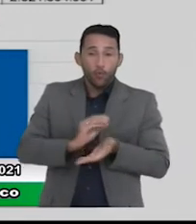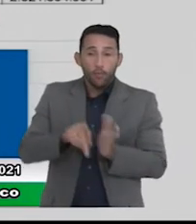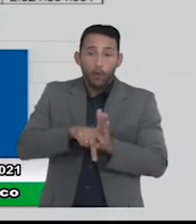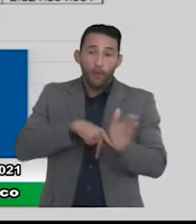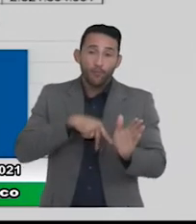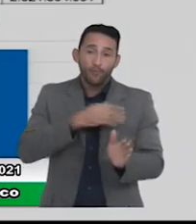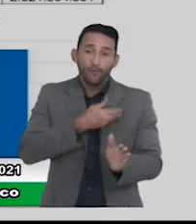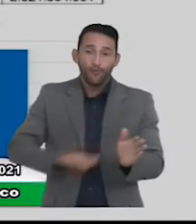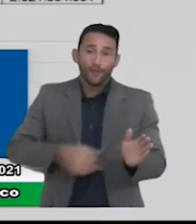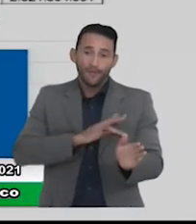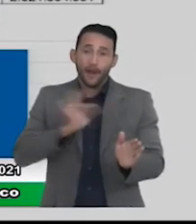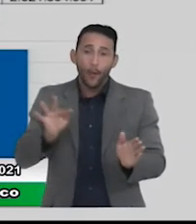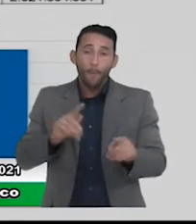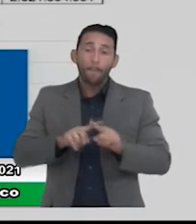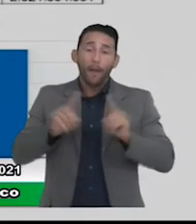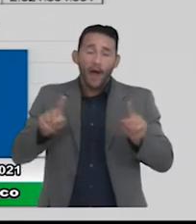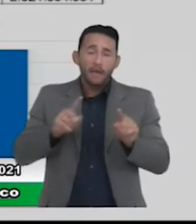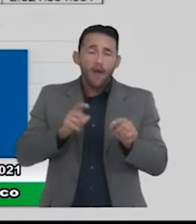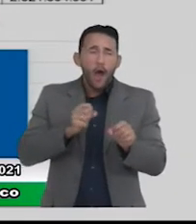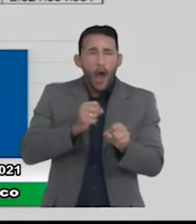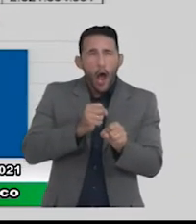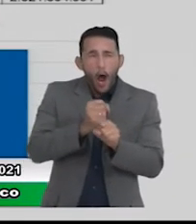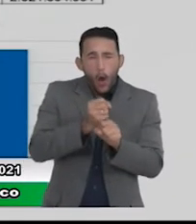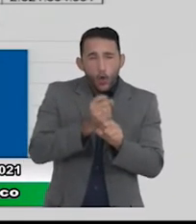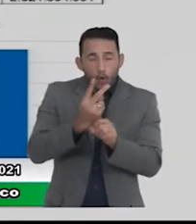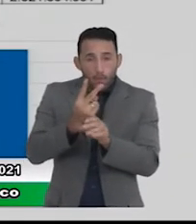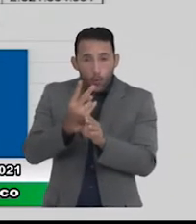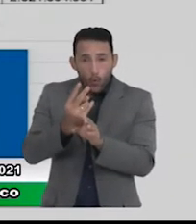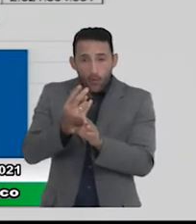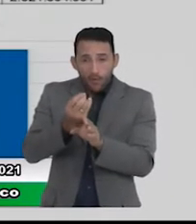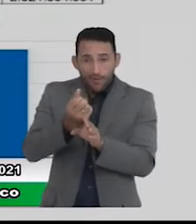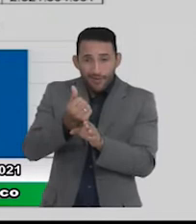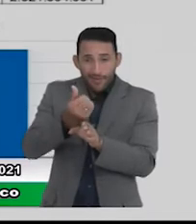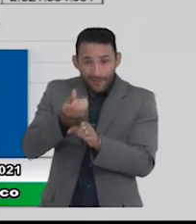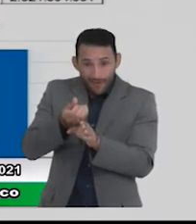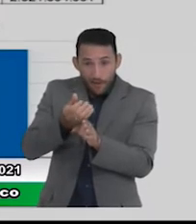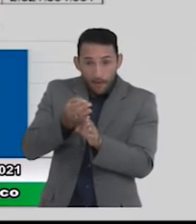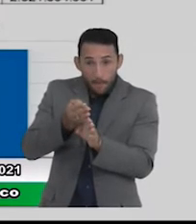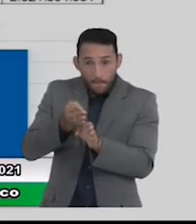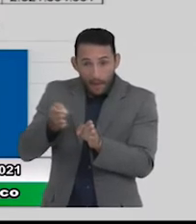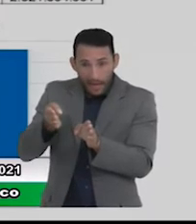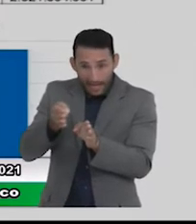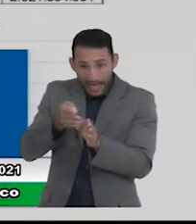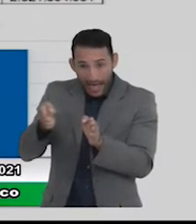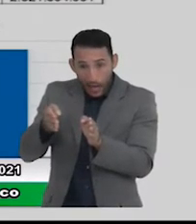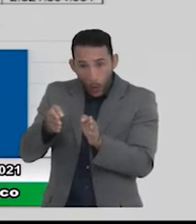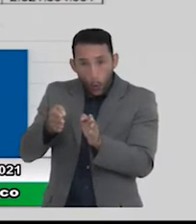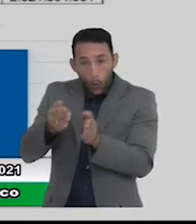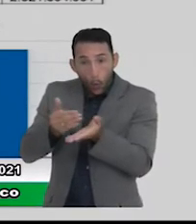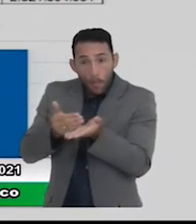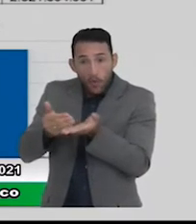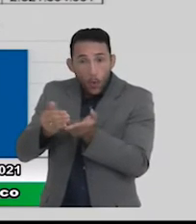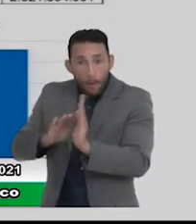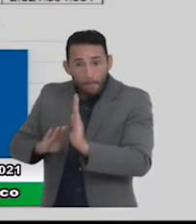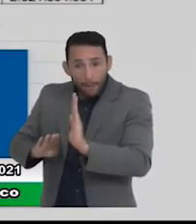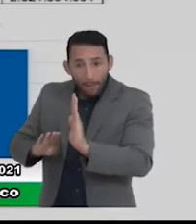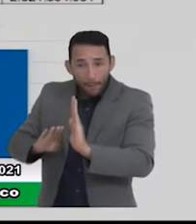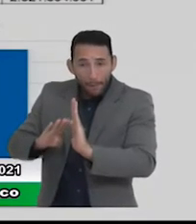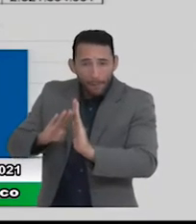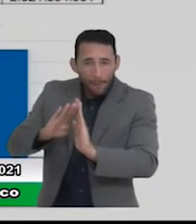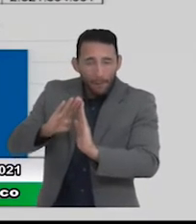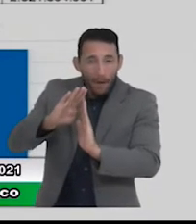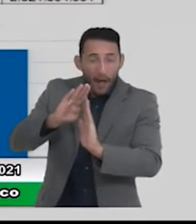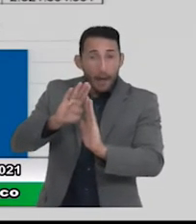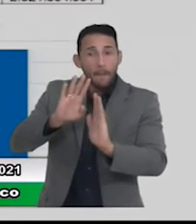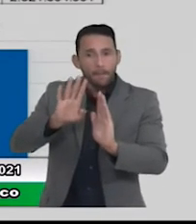município mas aí a partir de 2016 ela vem numa crescente e a gente tem se sentir assim como profissional